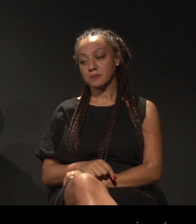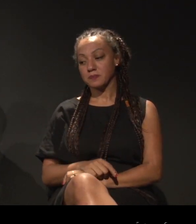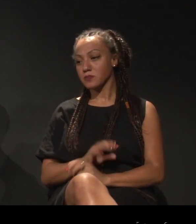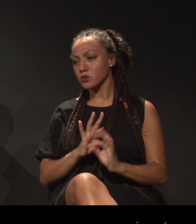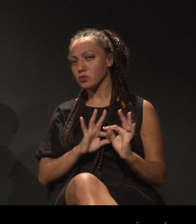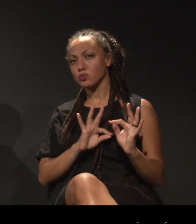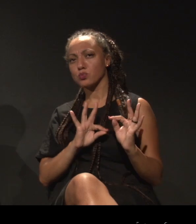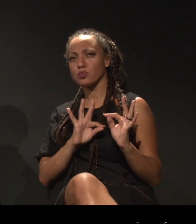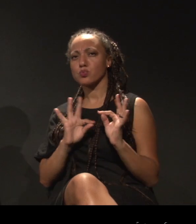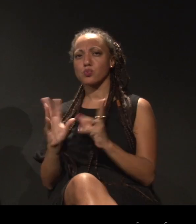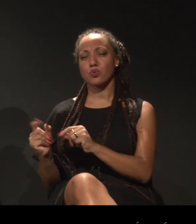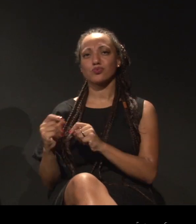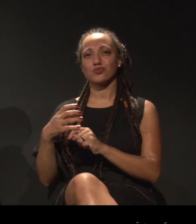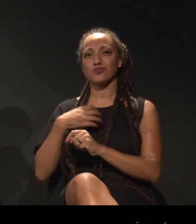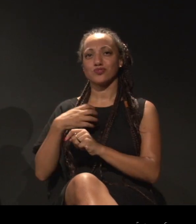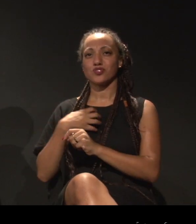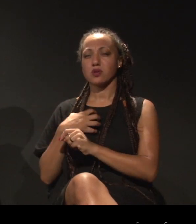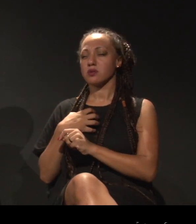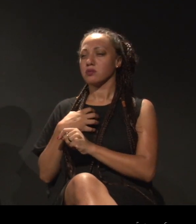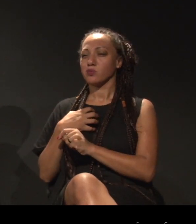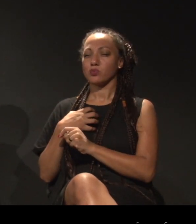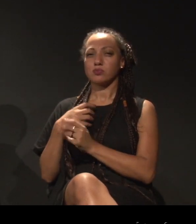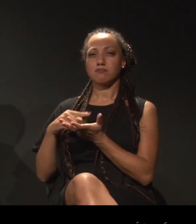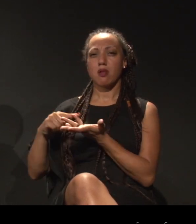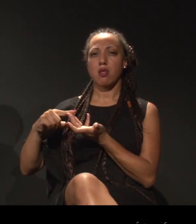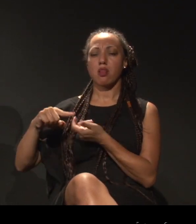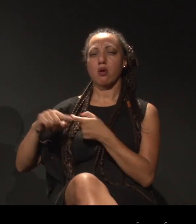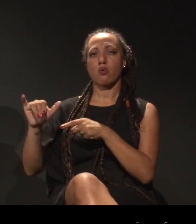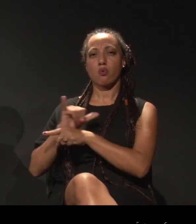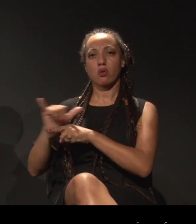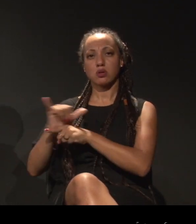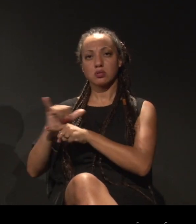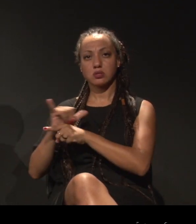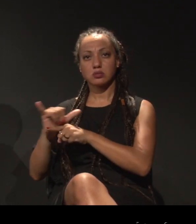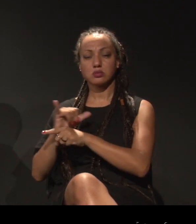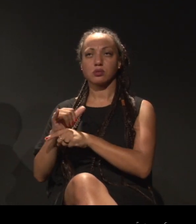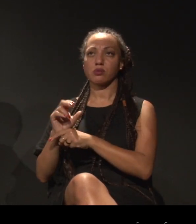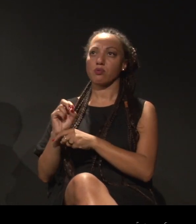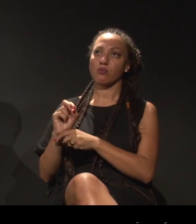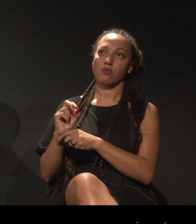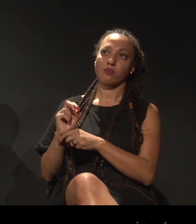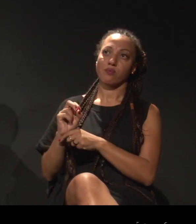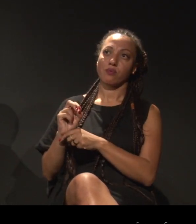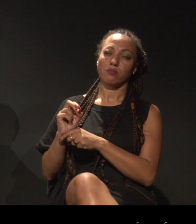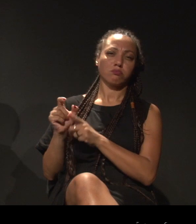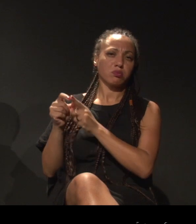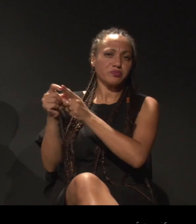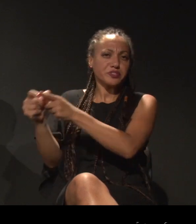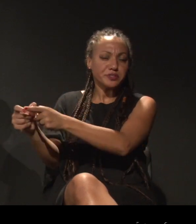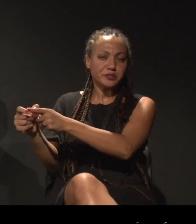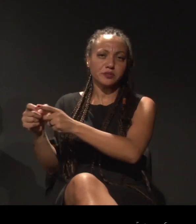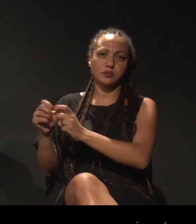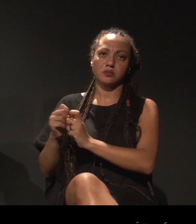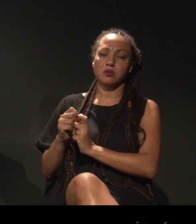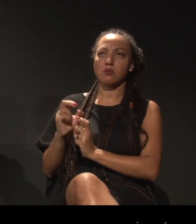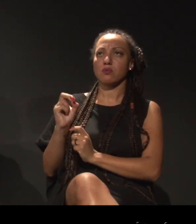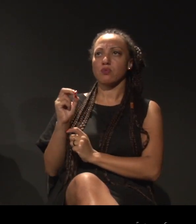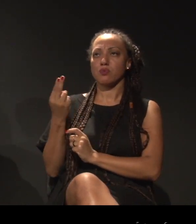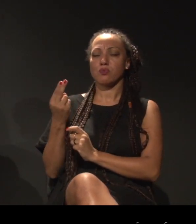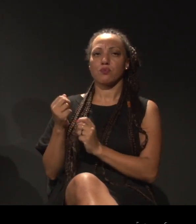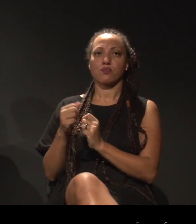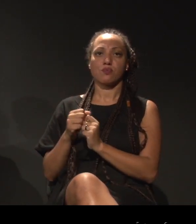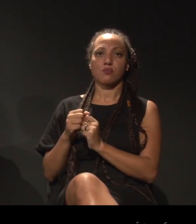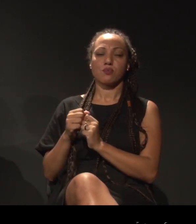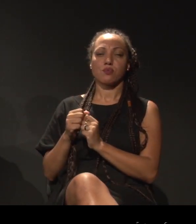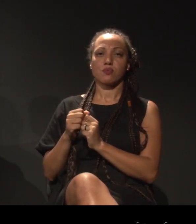todas as formas de organização, desde as formas de organização periféricas, desde as